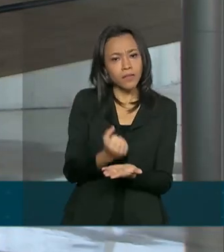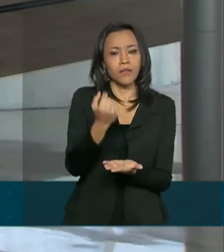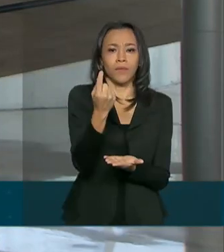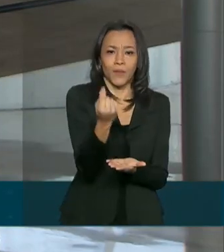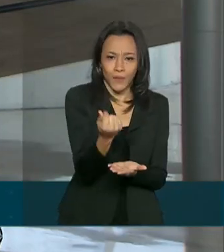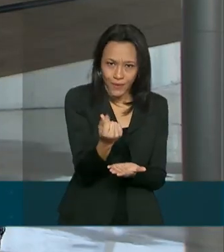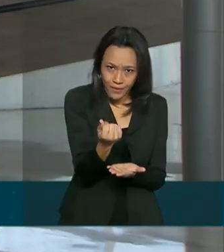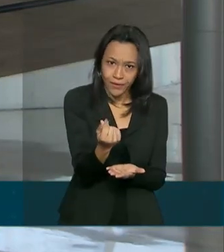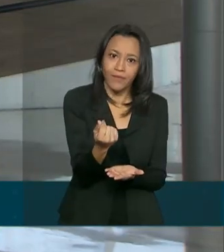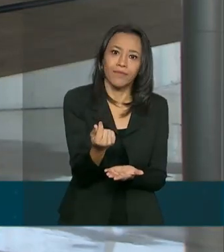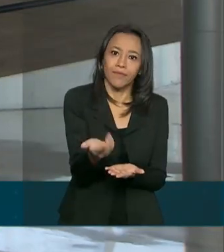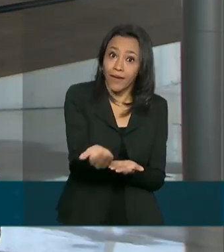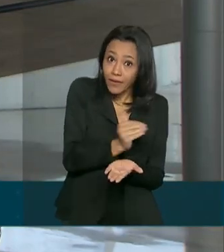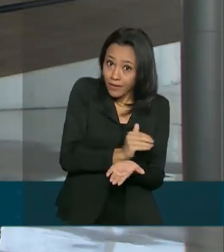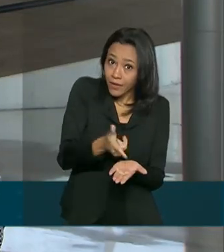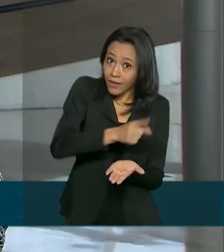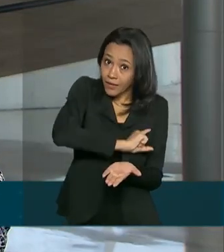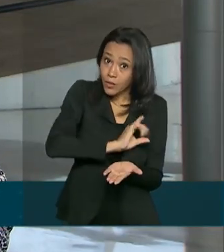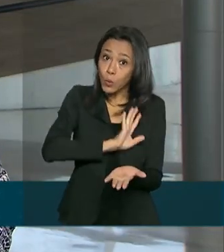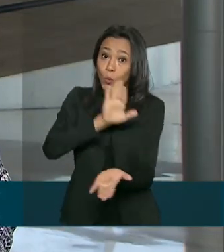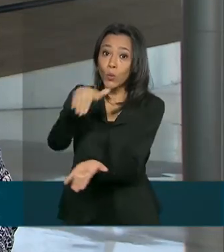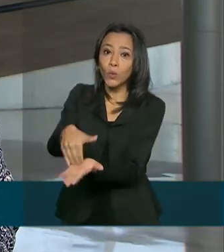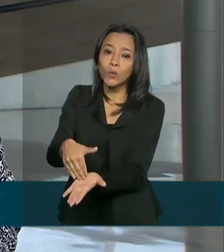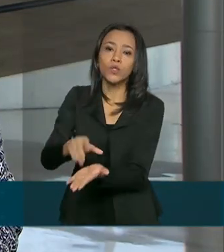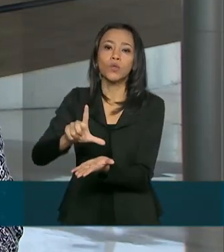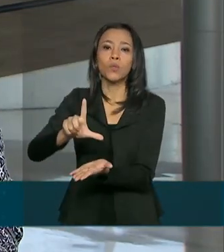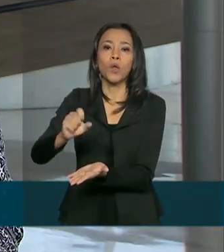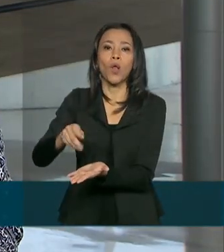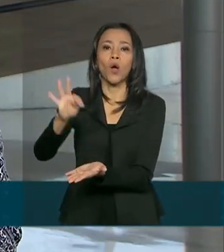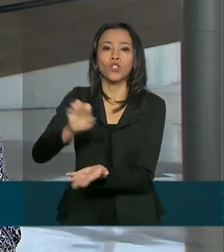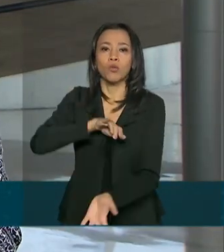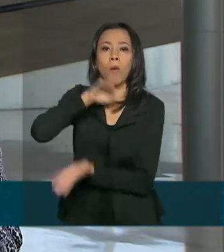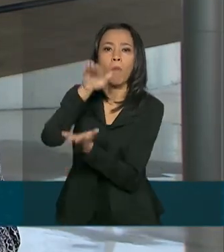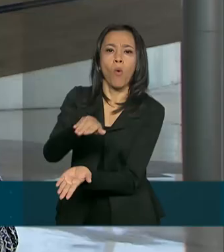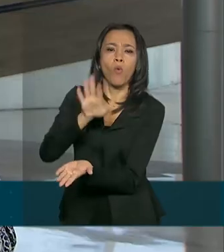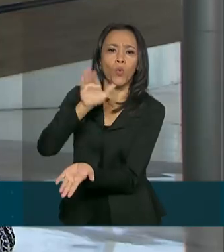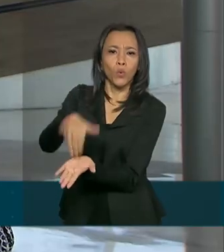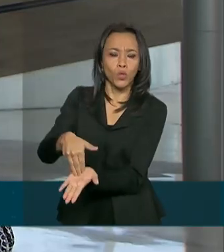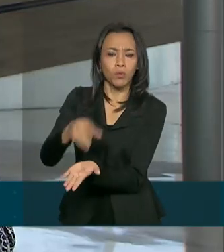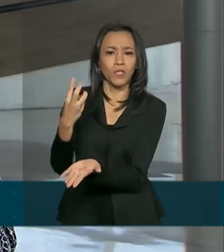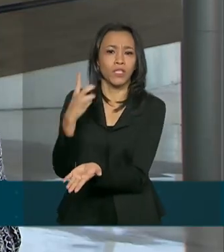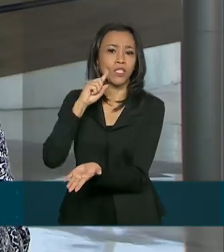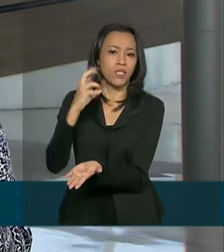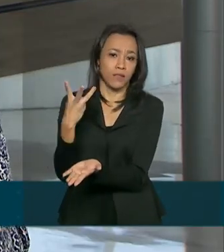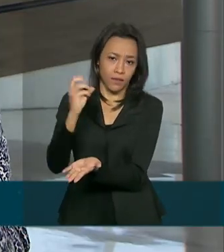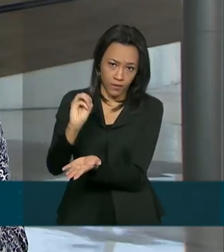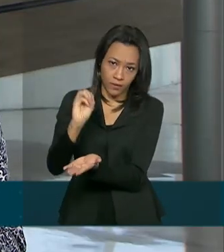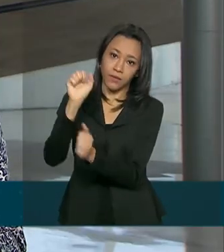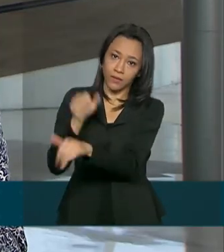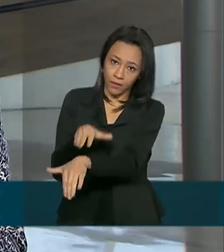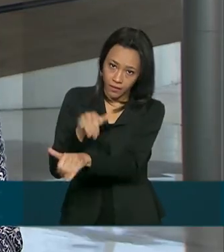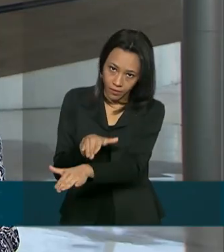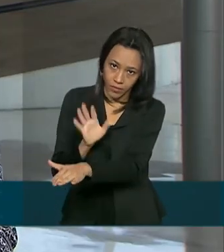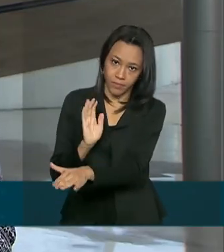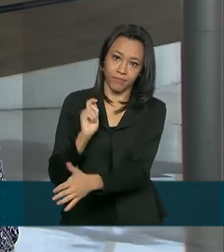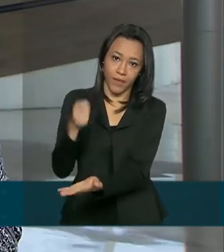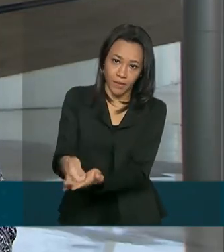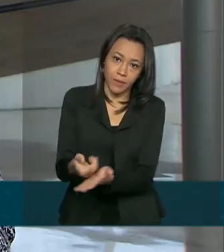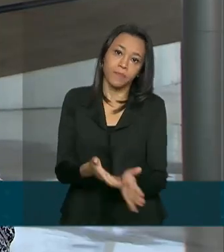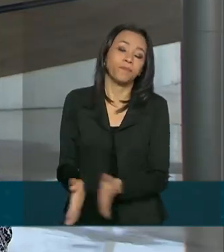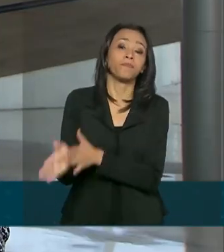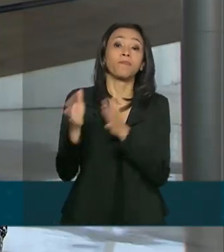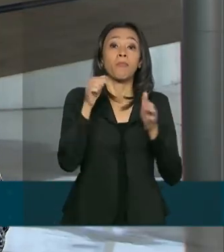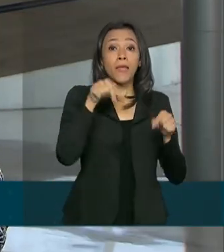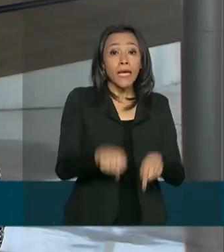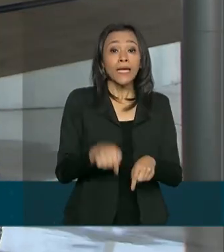mais cedo. O último lote tem pagamento programado para o dia 30 de setembro. E uma outra mudança é que o